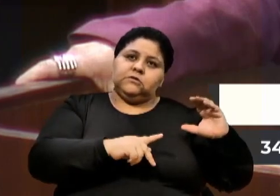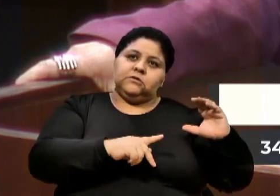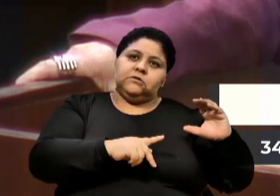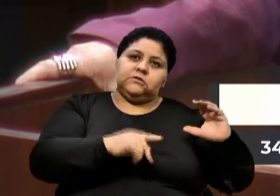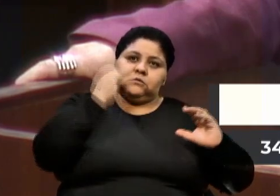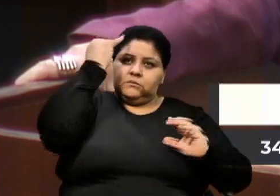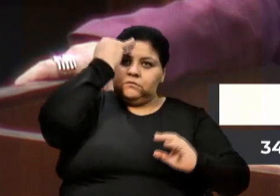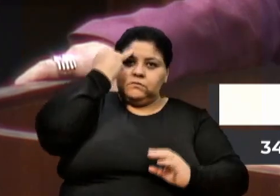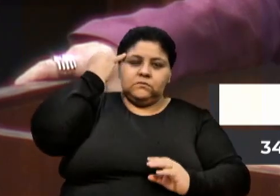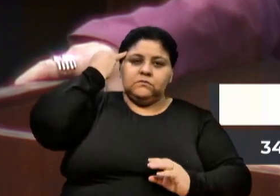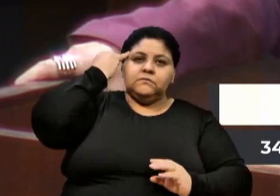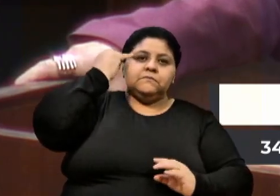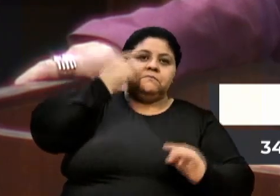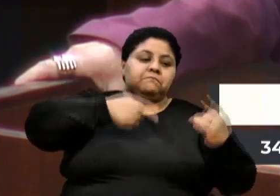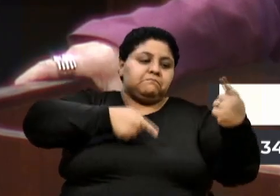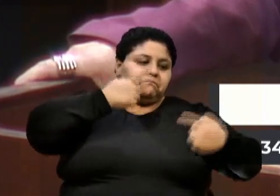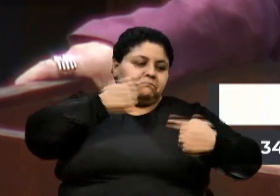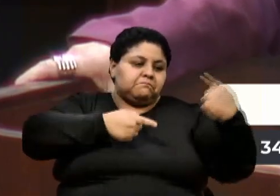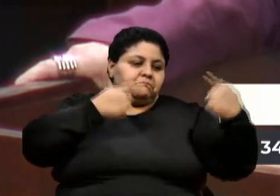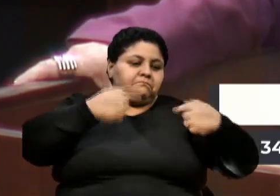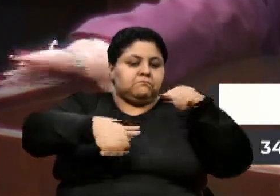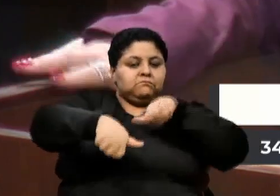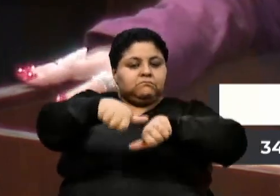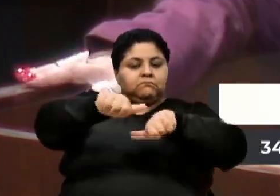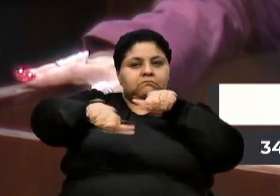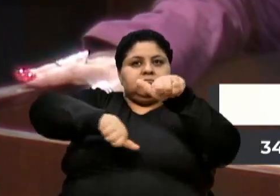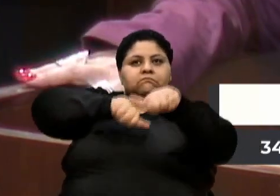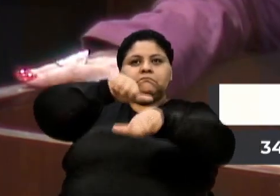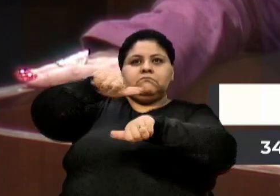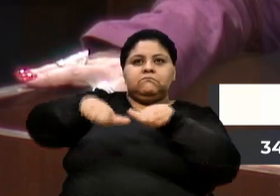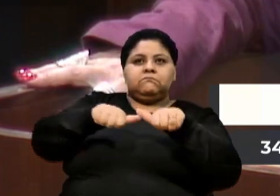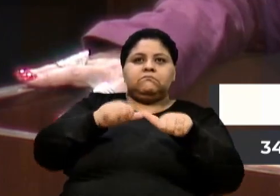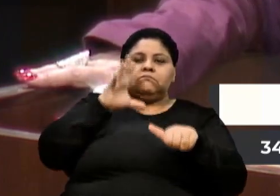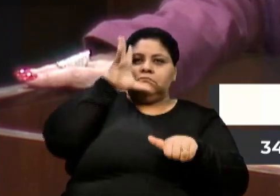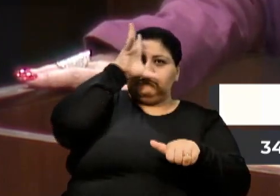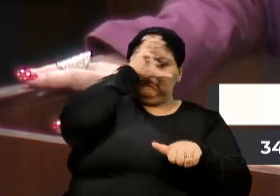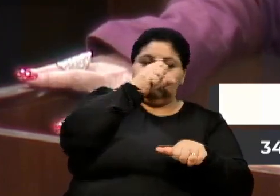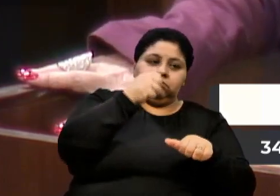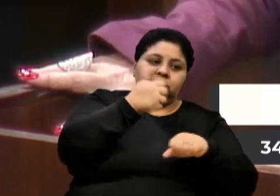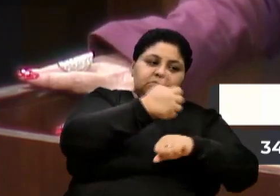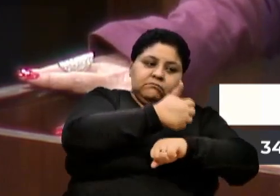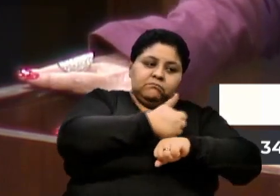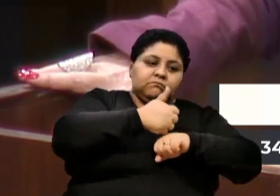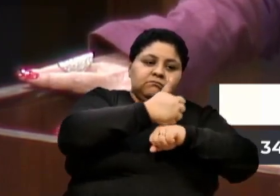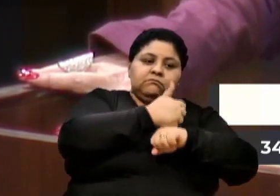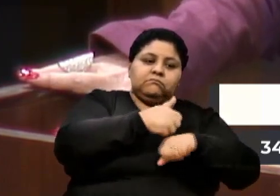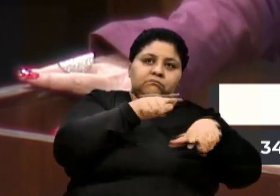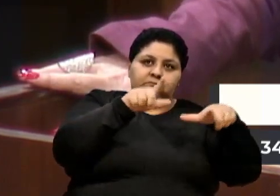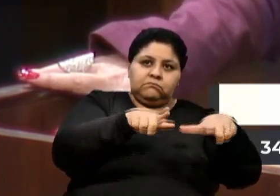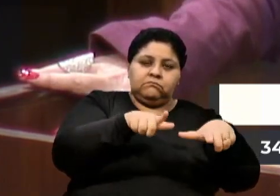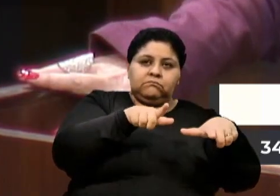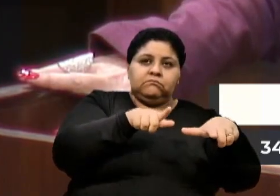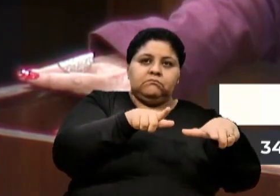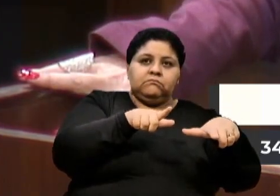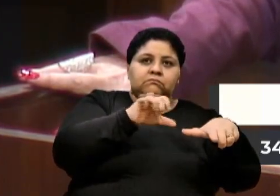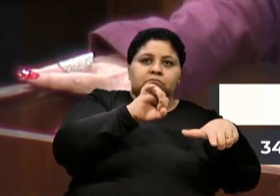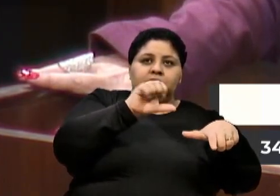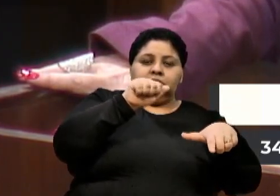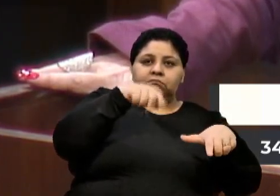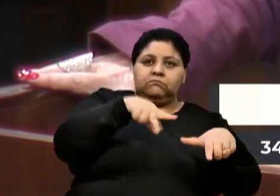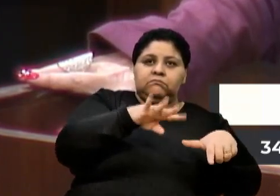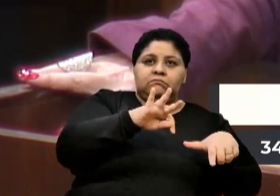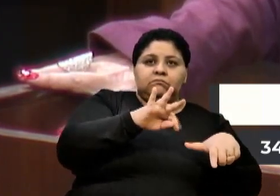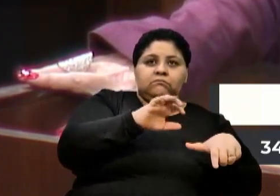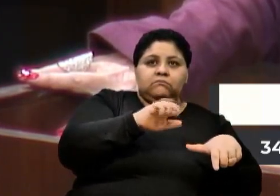D'Ambros, para se discutir a transferência da aprendizagem profissional do núcleo do Santa Fé para o Santa Fé